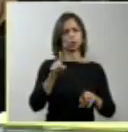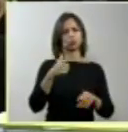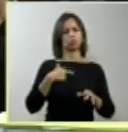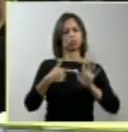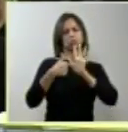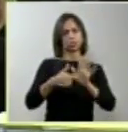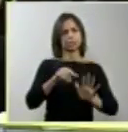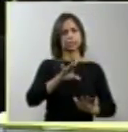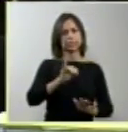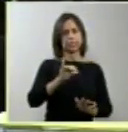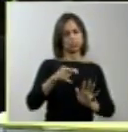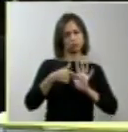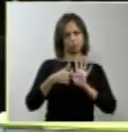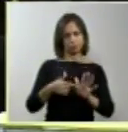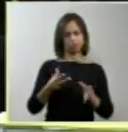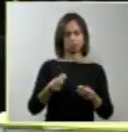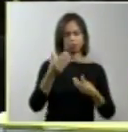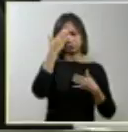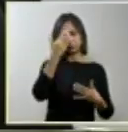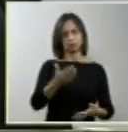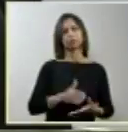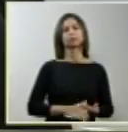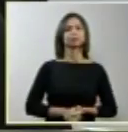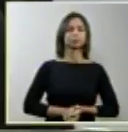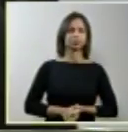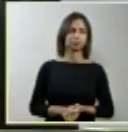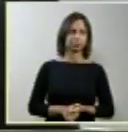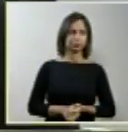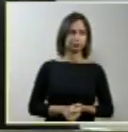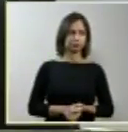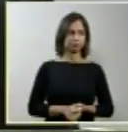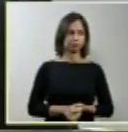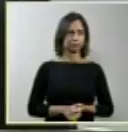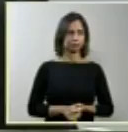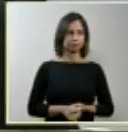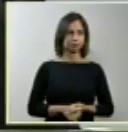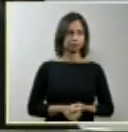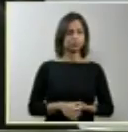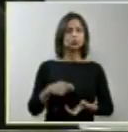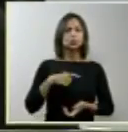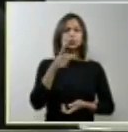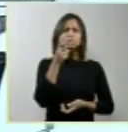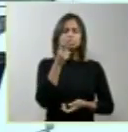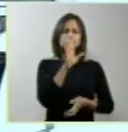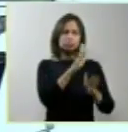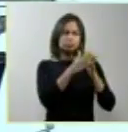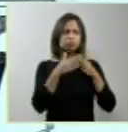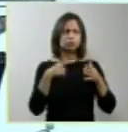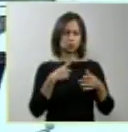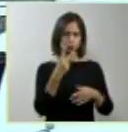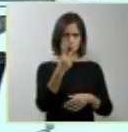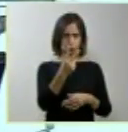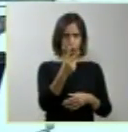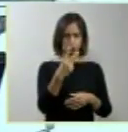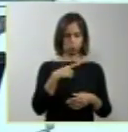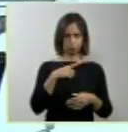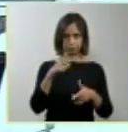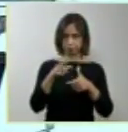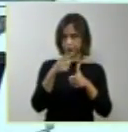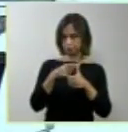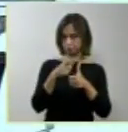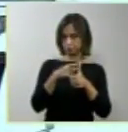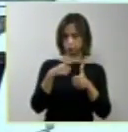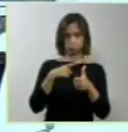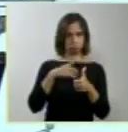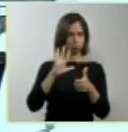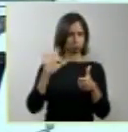manifestação científica. Muito obrigado. Sim, só fazendo dois esclarecimentos, por favor. O primeiro, que de forma alguma eu